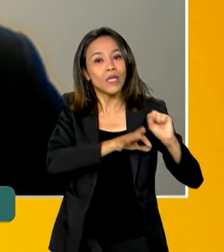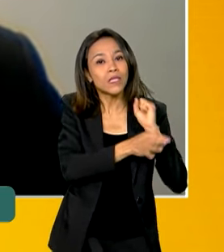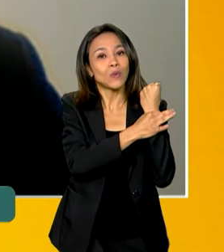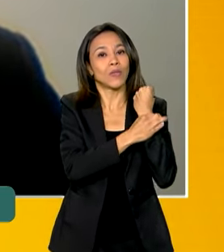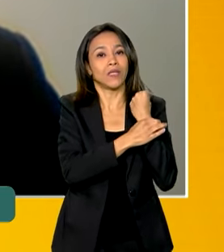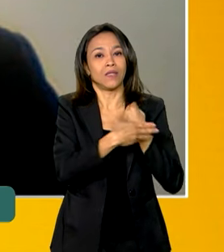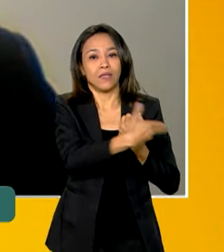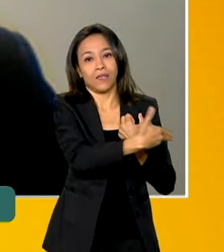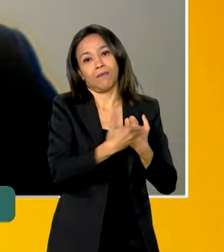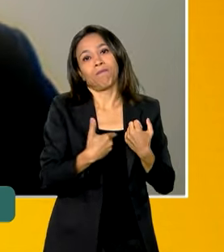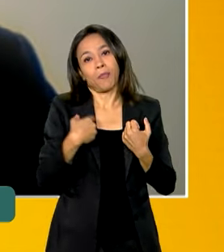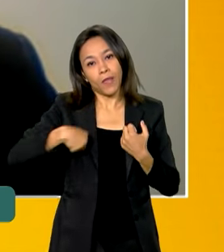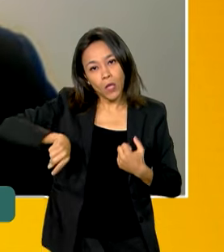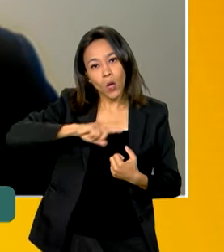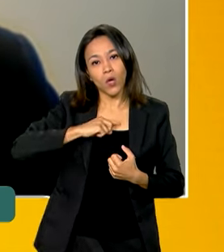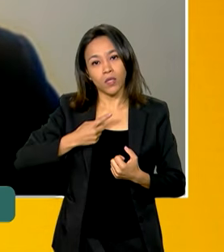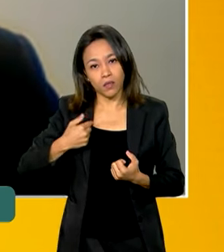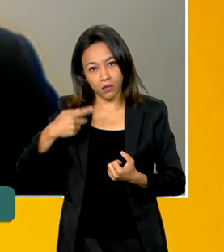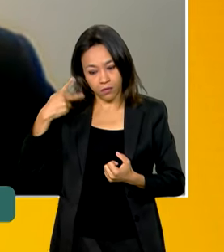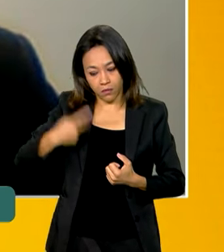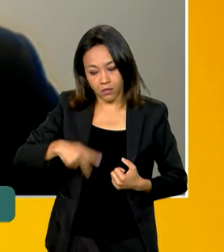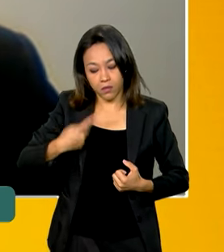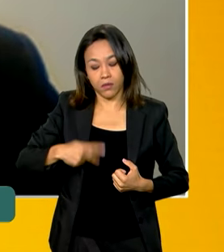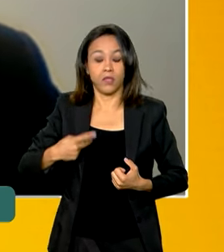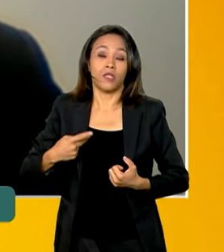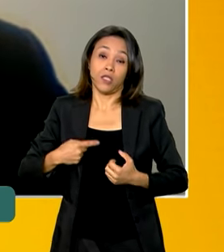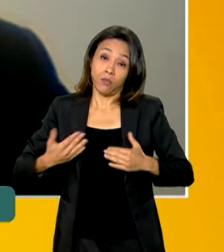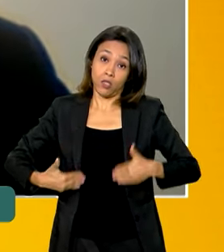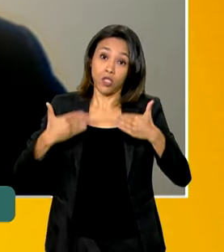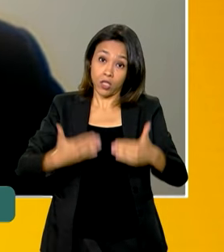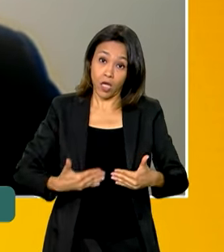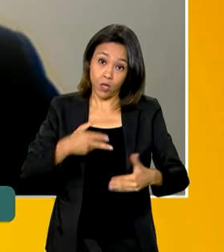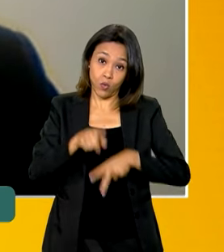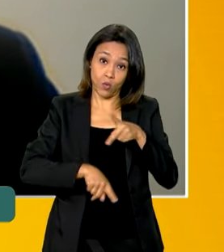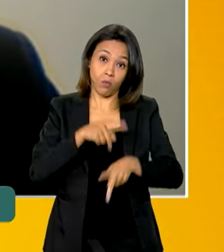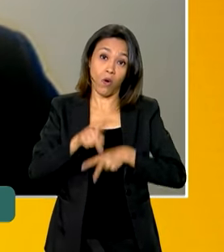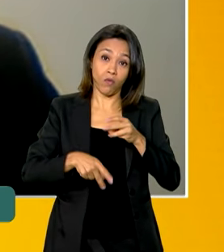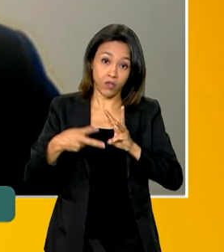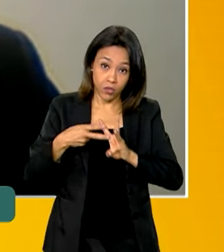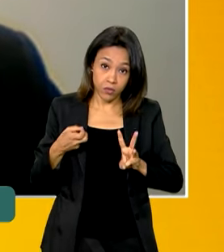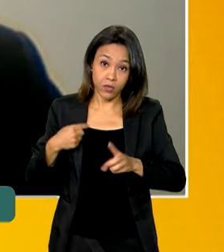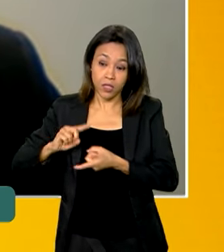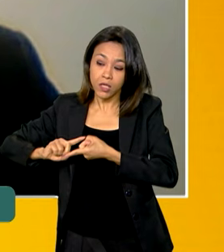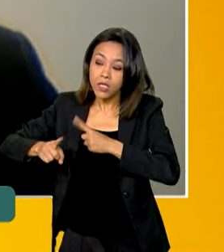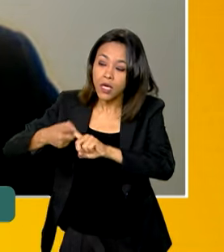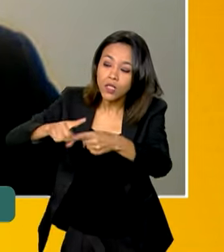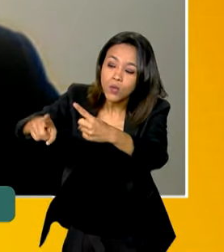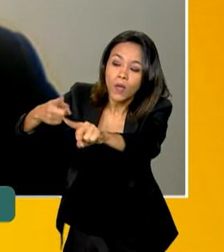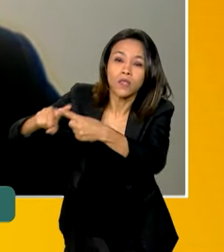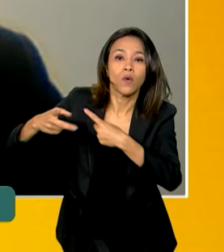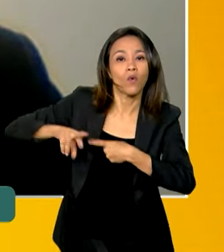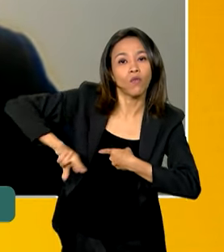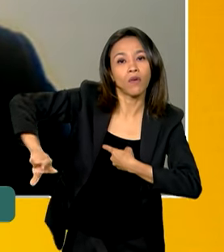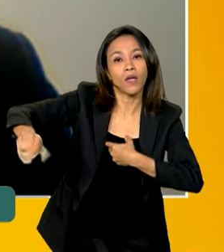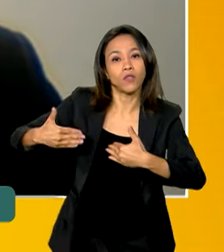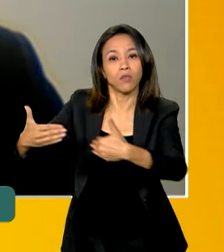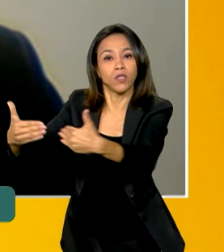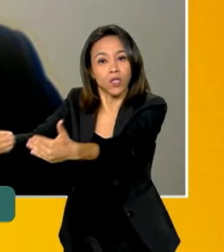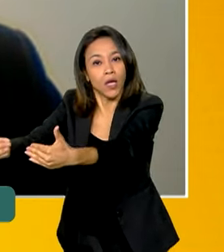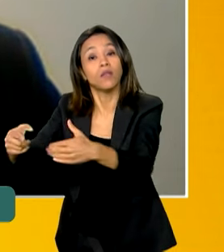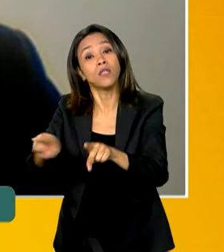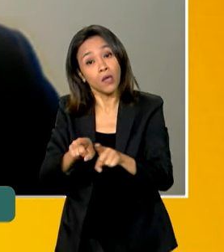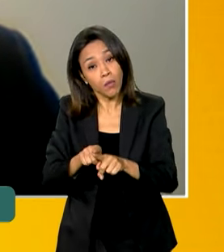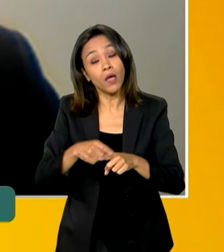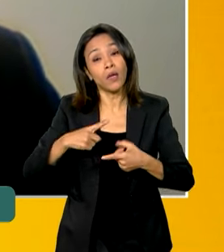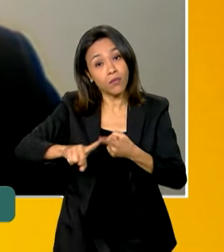vem conduzindo aqui, enquanto Ministério dos Povos Indígenas e em articulação com os outros ministérios que envolvem segurança pública e os estados também,